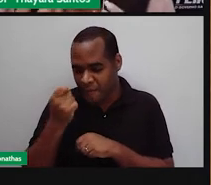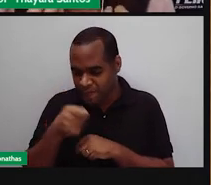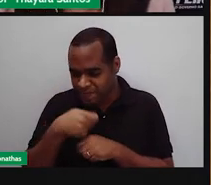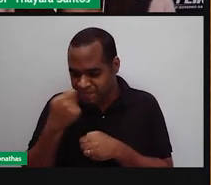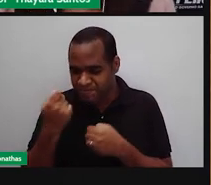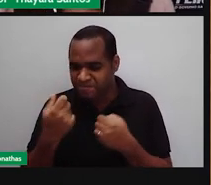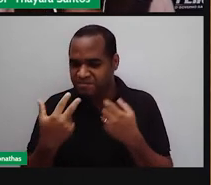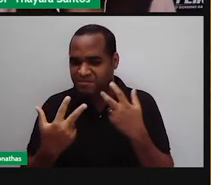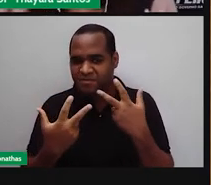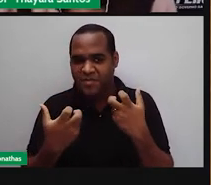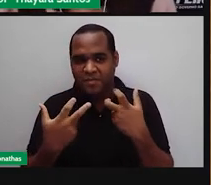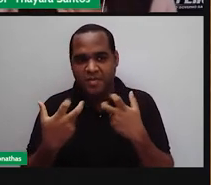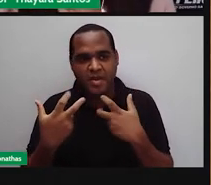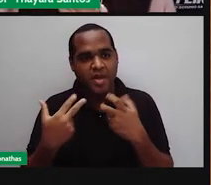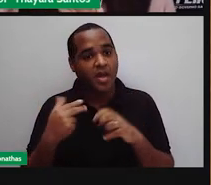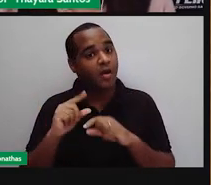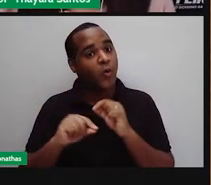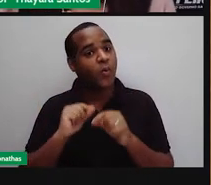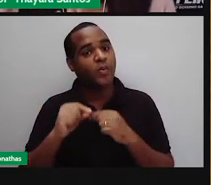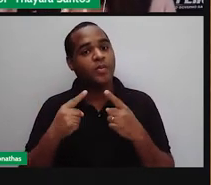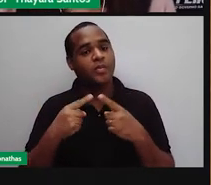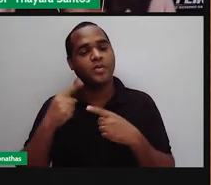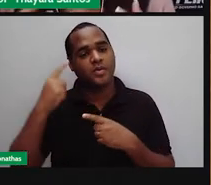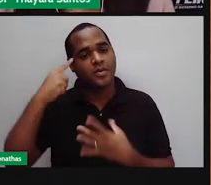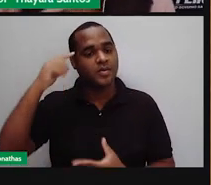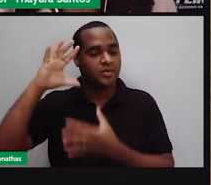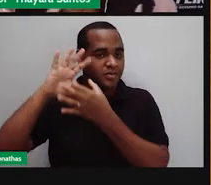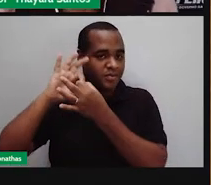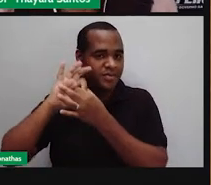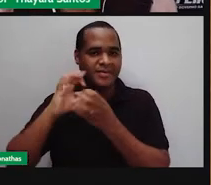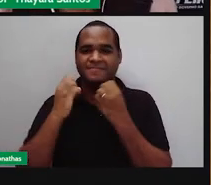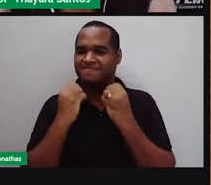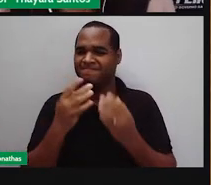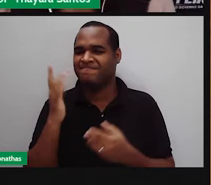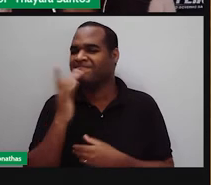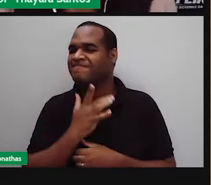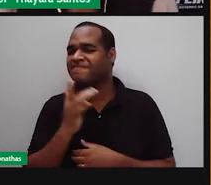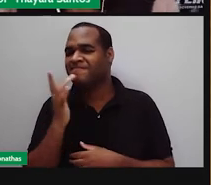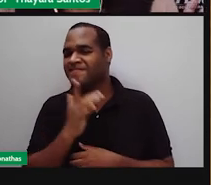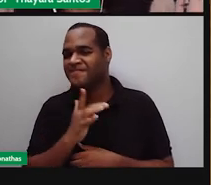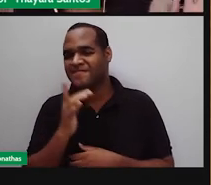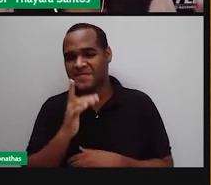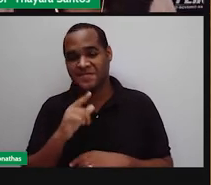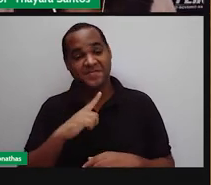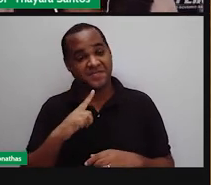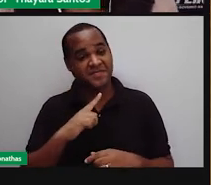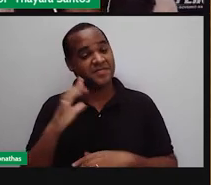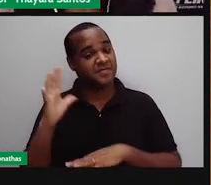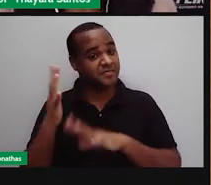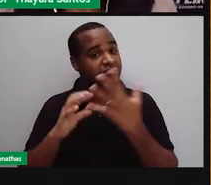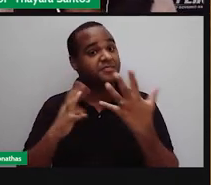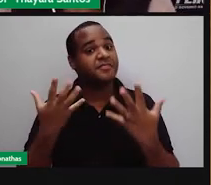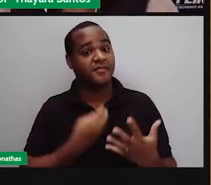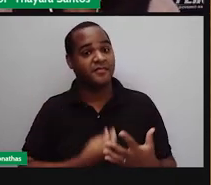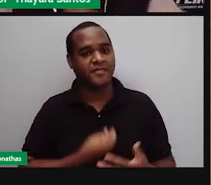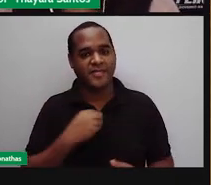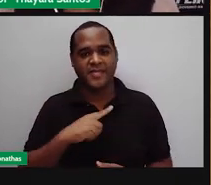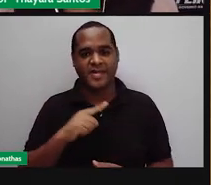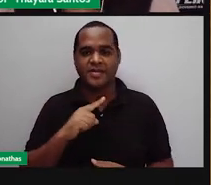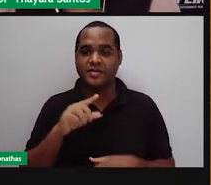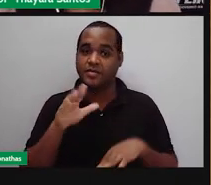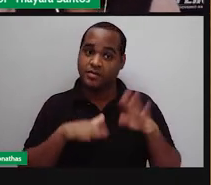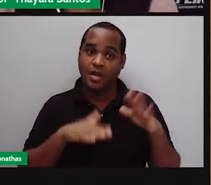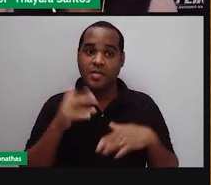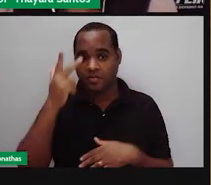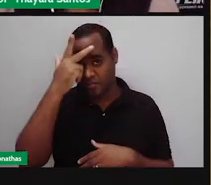gustativas percebem, mandam essa informação para o nosso cérebro. Ó, isso aqui está muito gostoso. Isso acontece com vários alimentos. Depende também